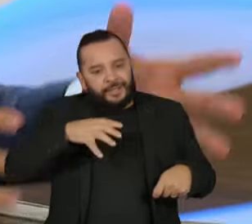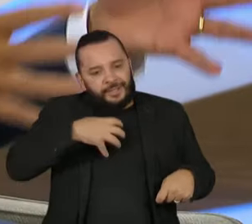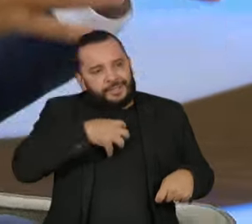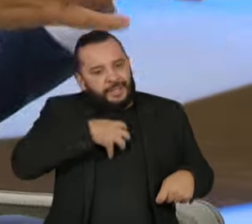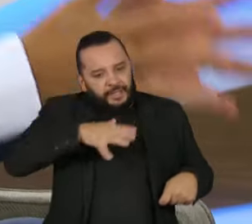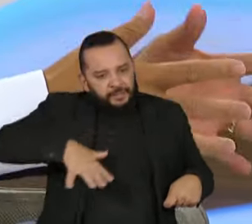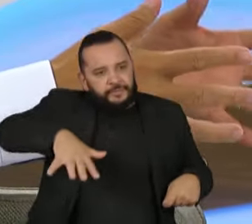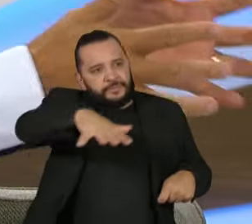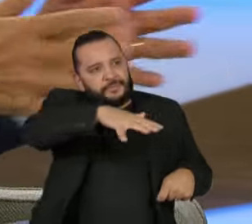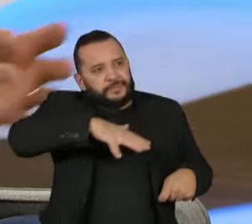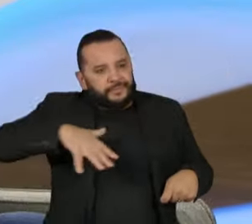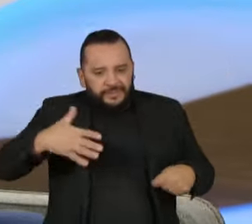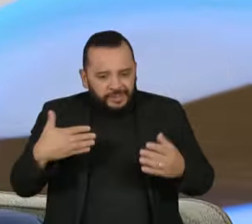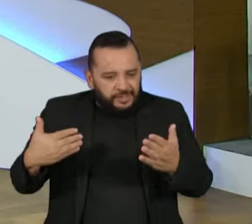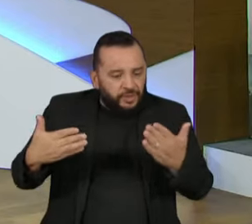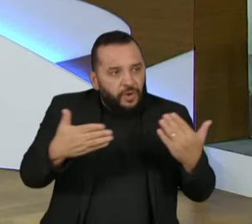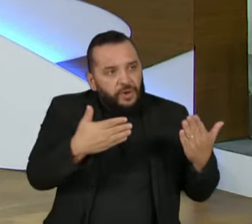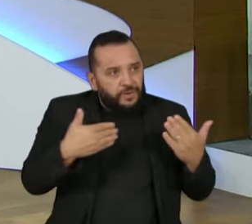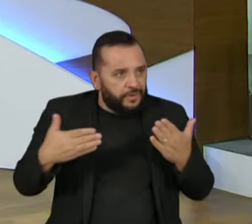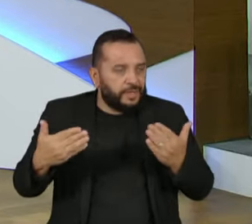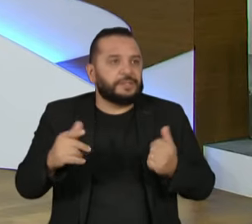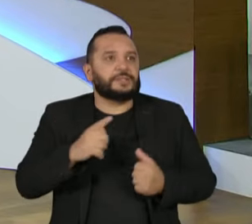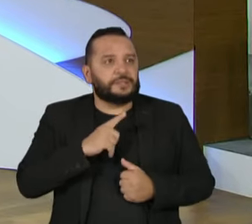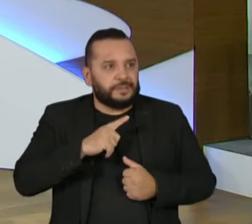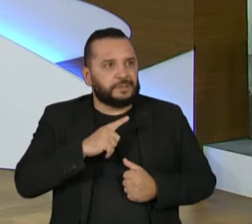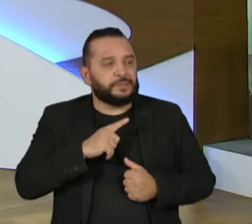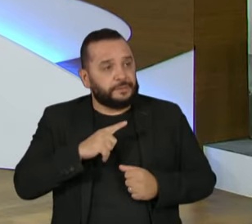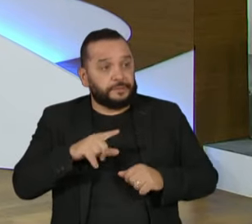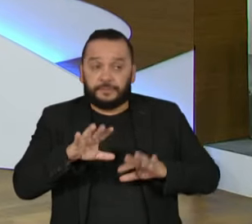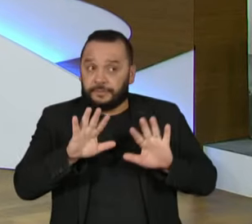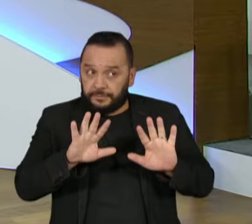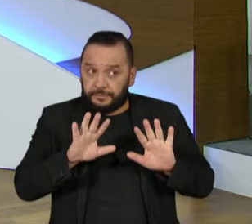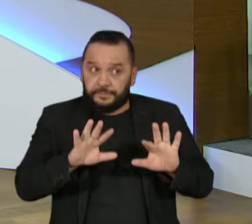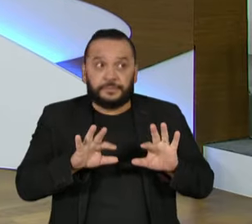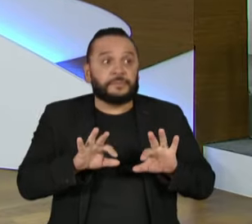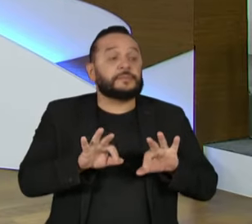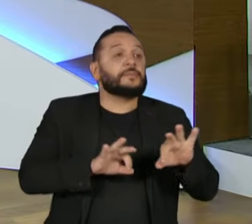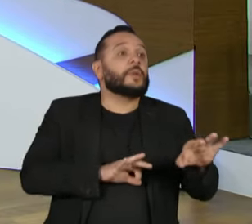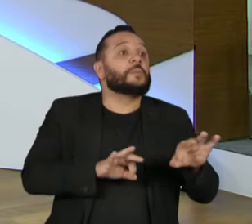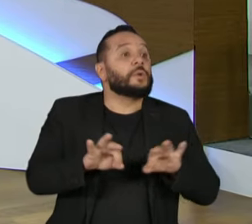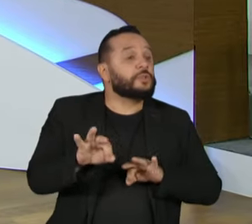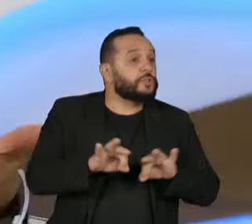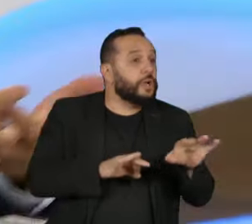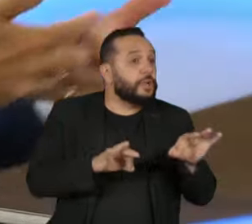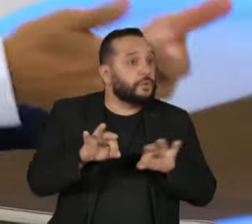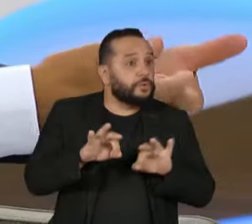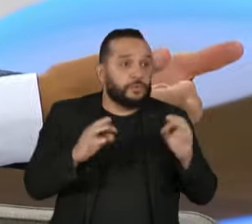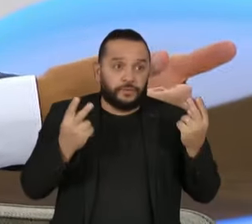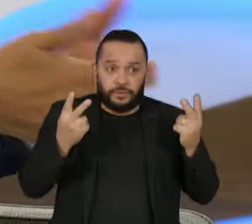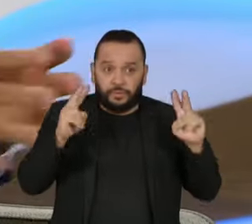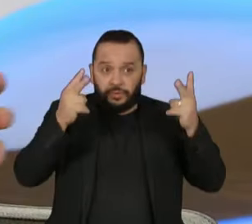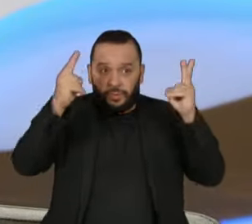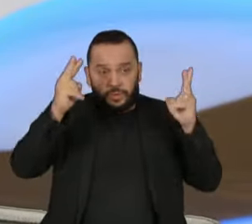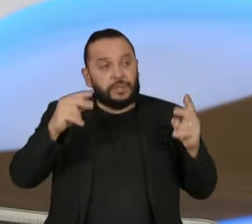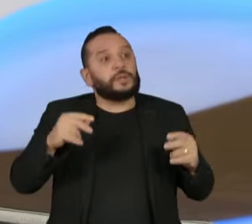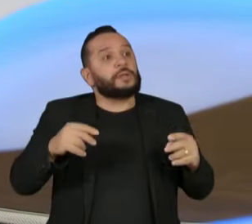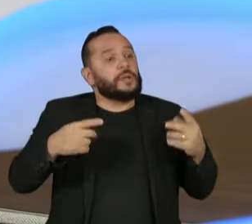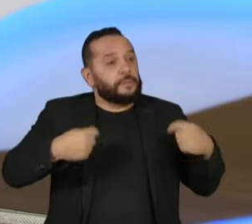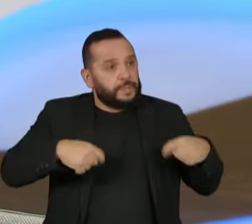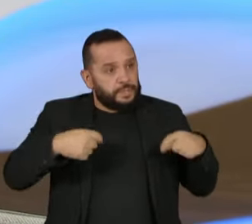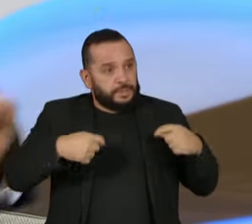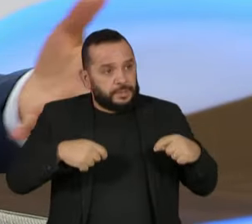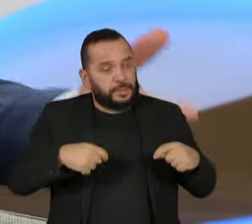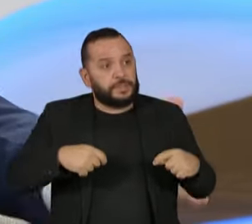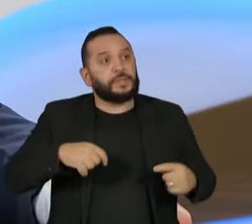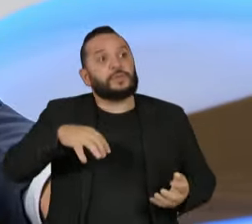para que o projeto que foi vencedor e que dependa do Congresso